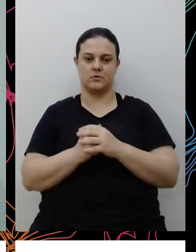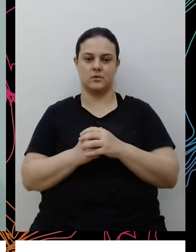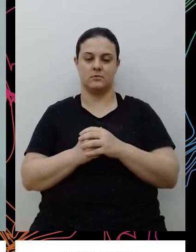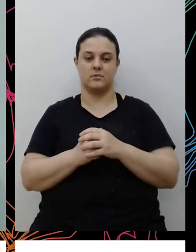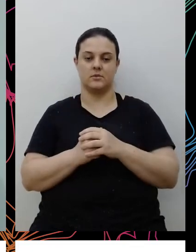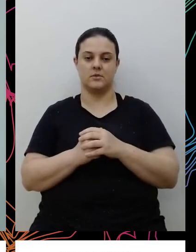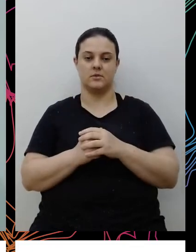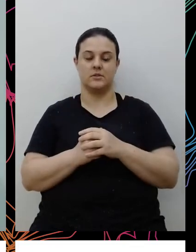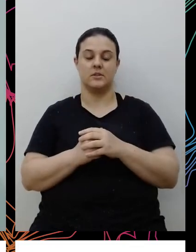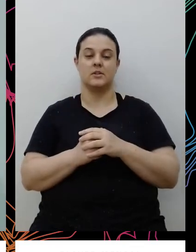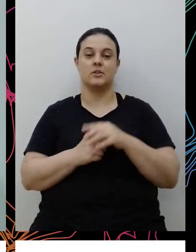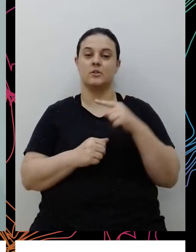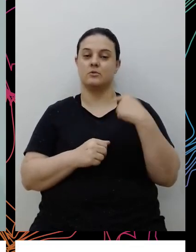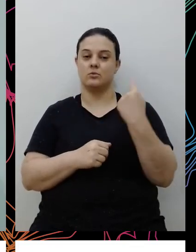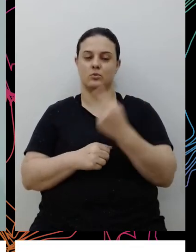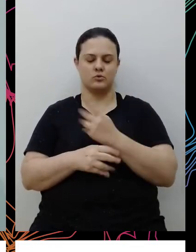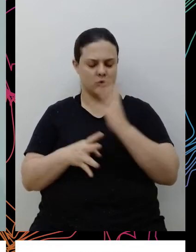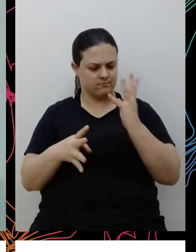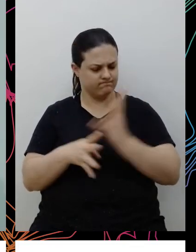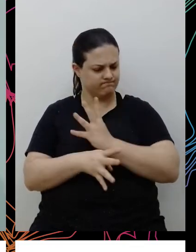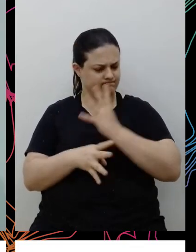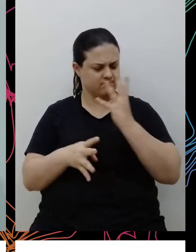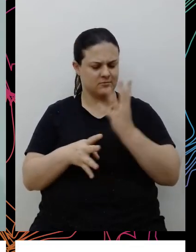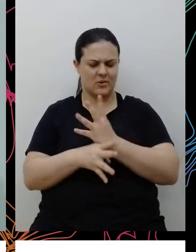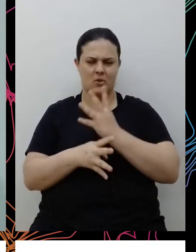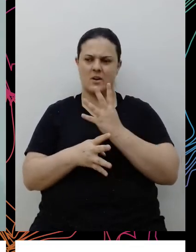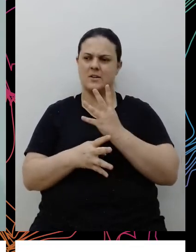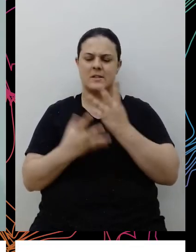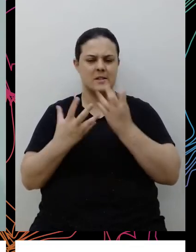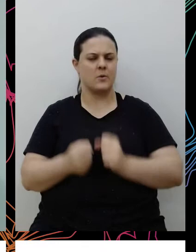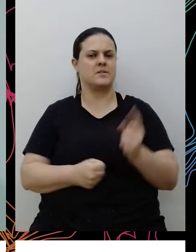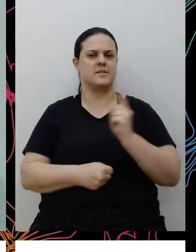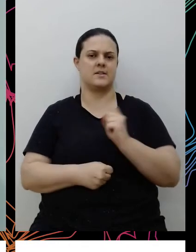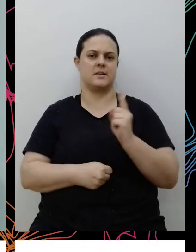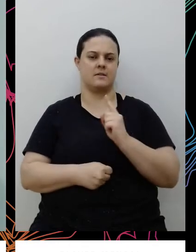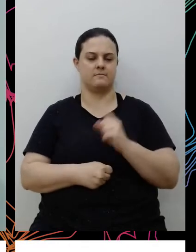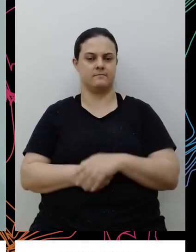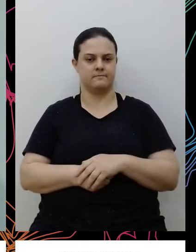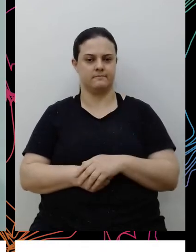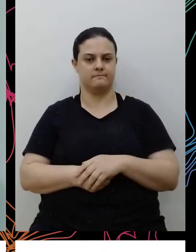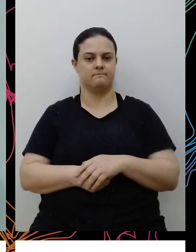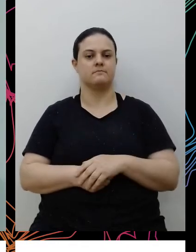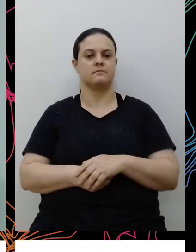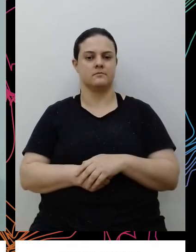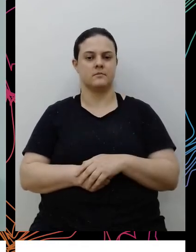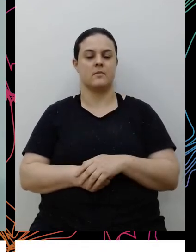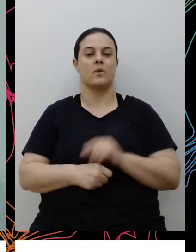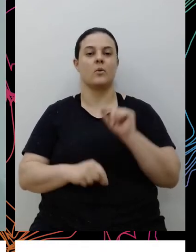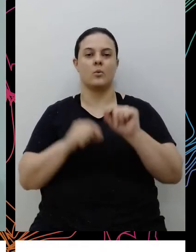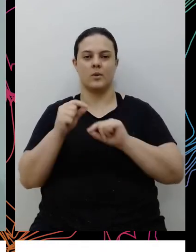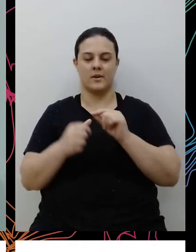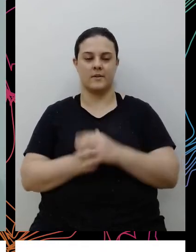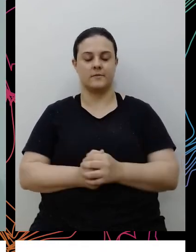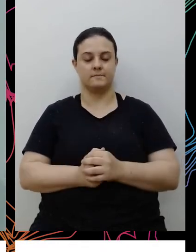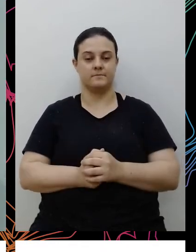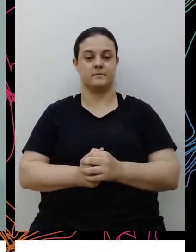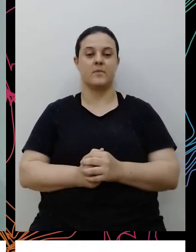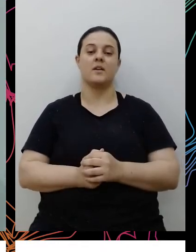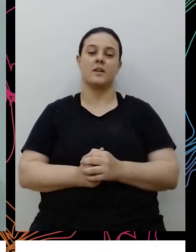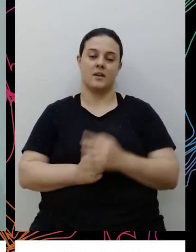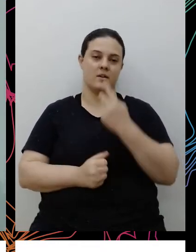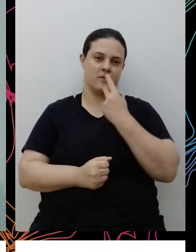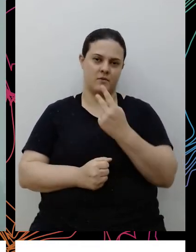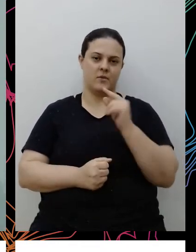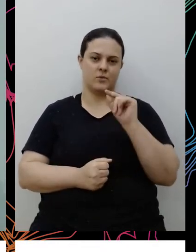intolerantes, né, ao racismo, intolerantes a práticas de discriminação, embora a gente esteja falando aqui